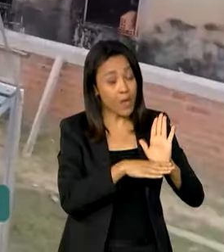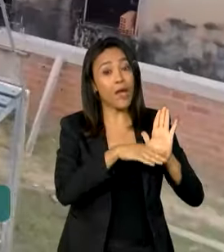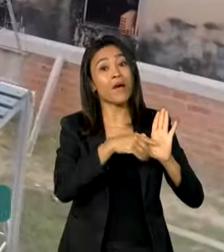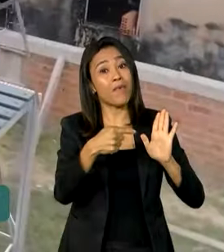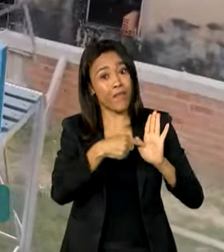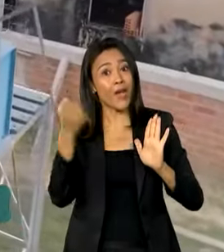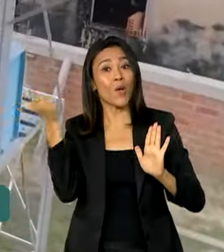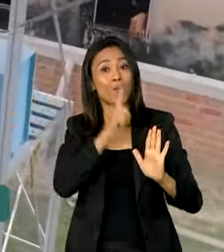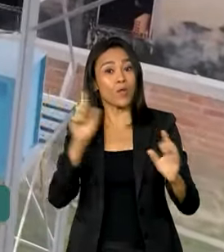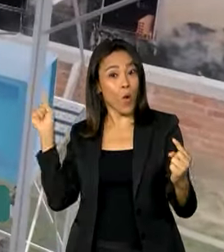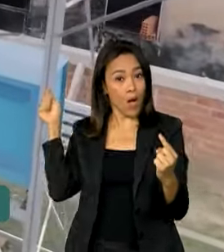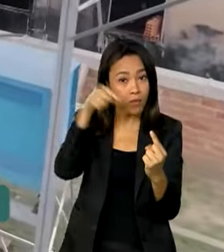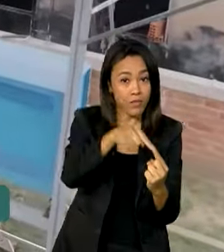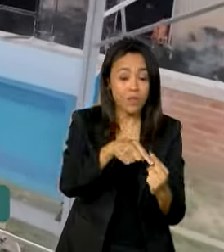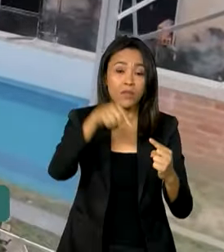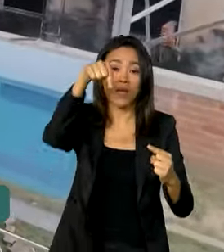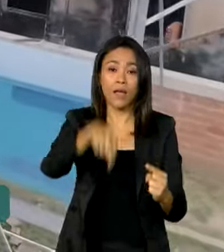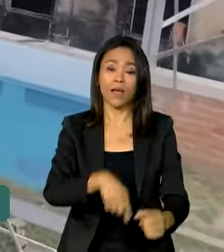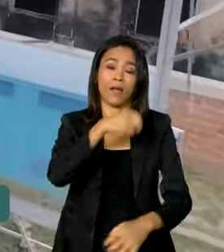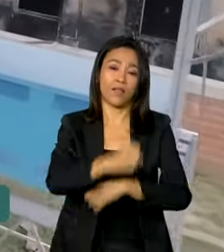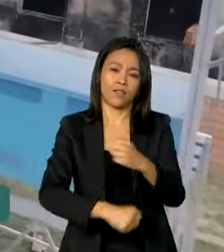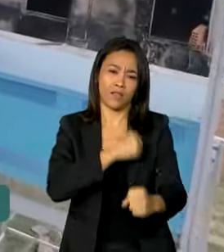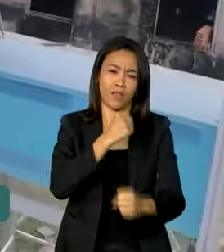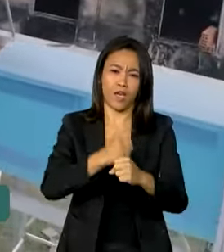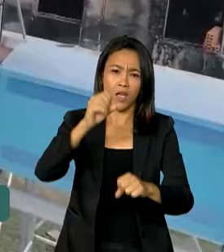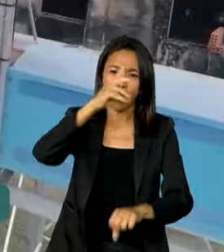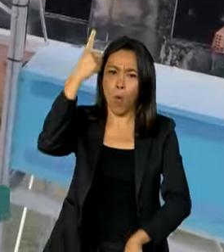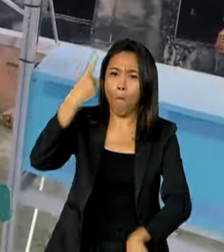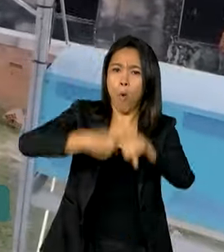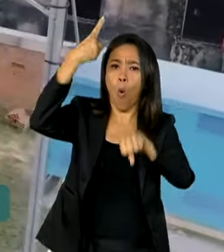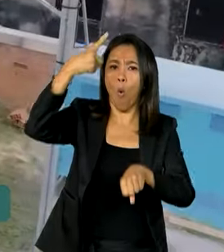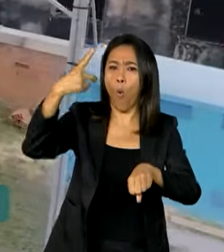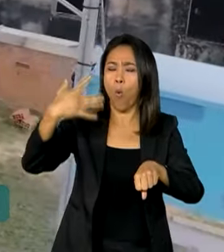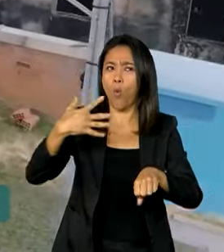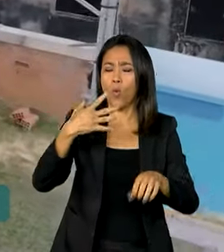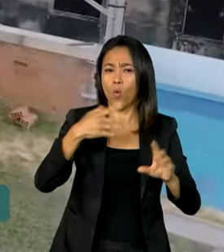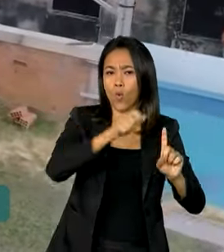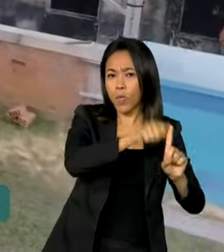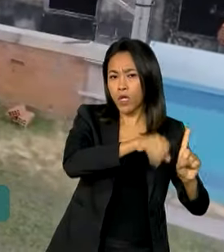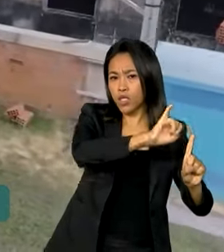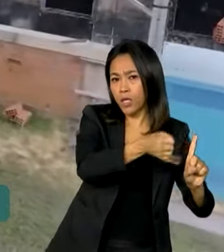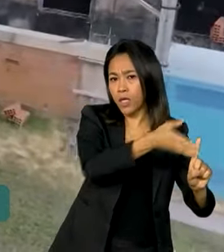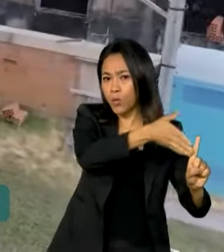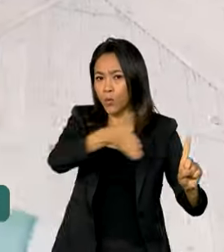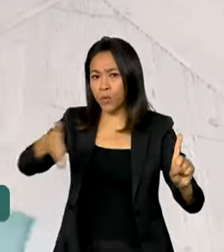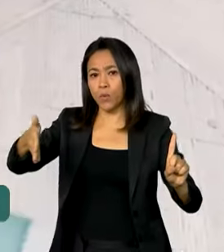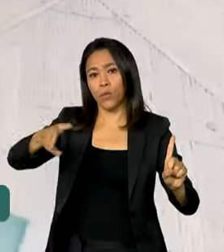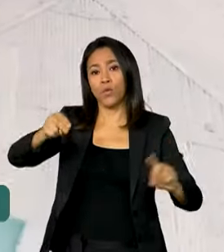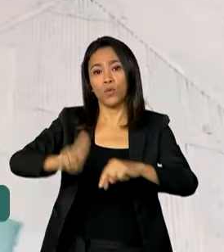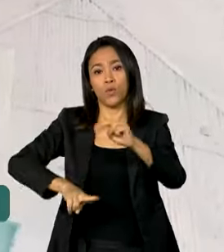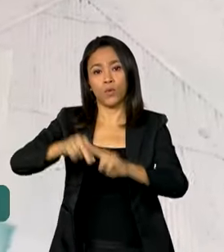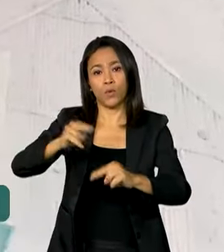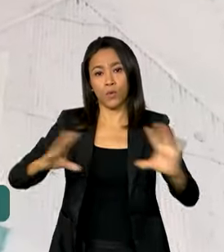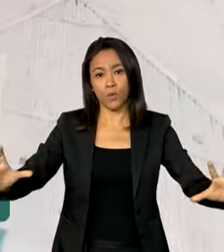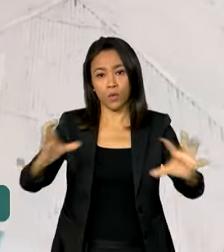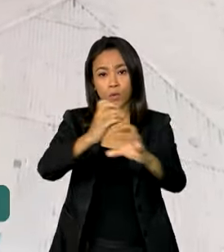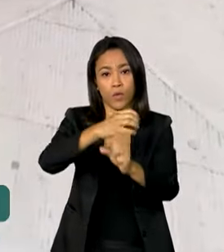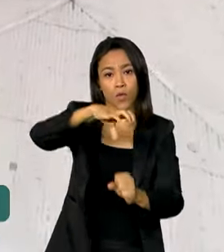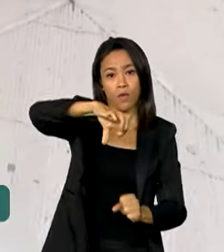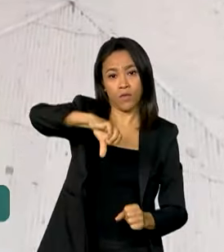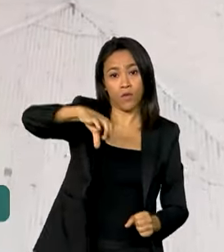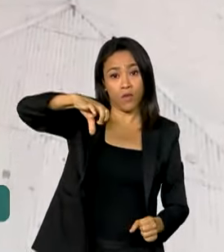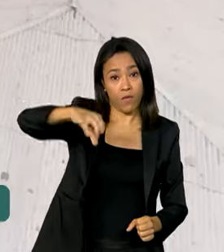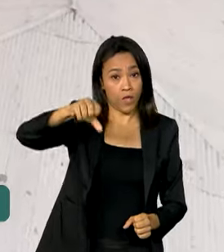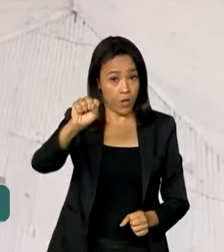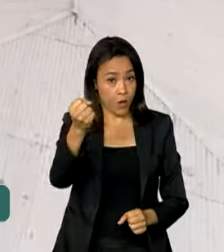a universalização. Este ano, um recorde de investimentos. Entre janeiro e junho, foram 998